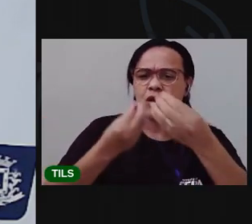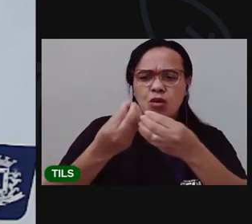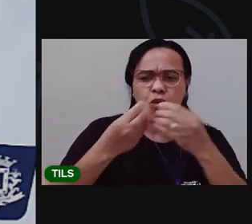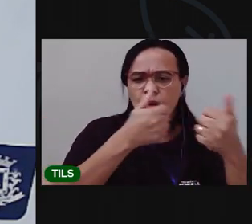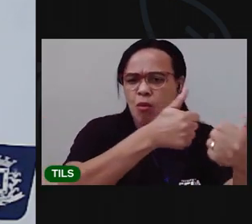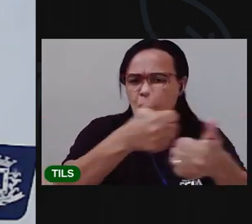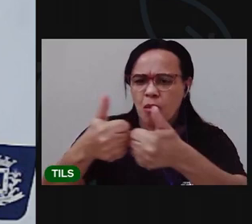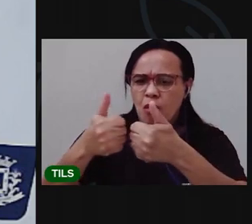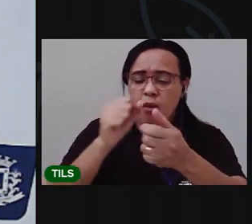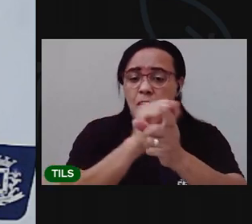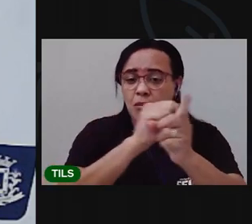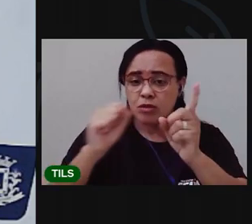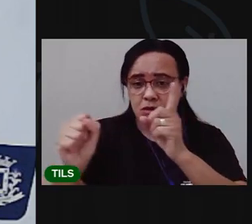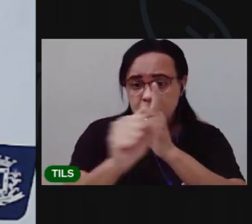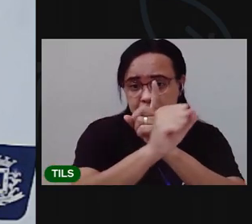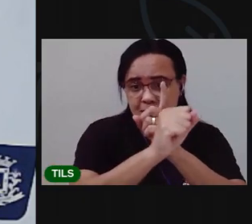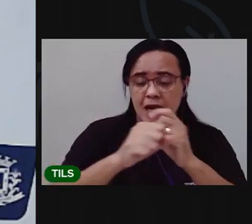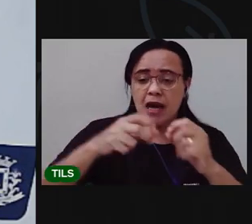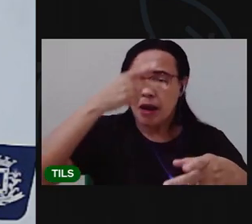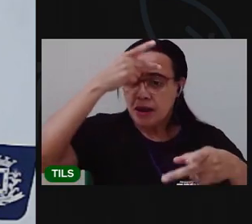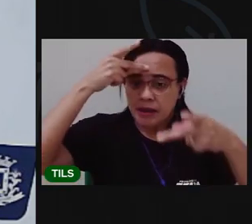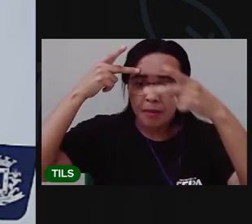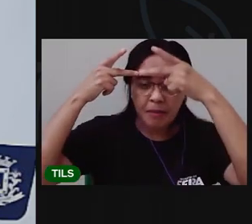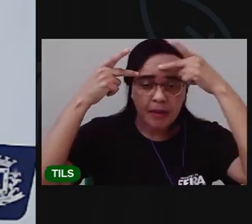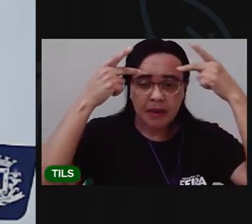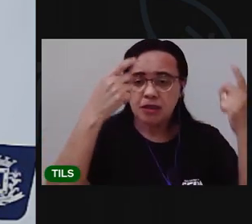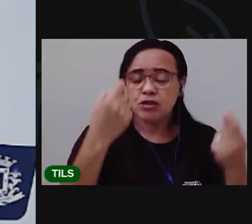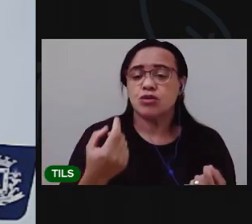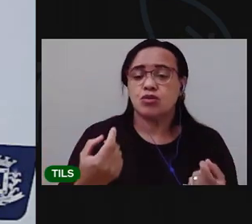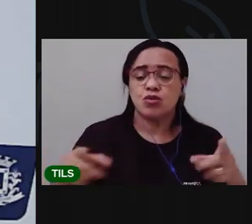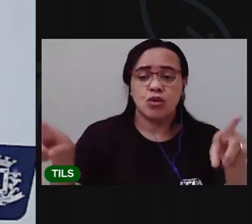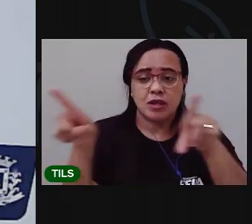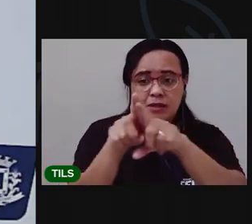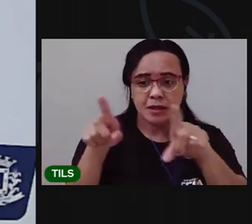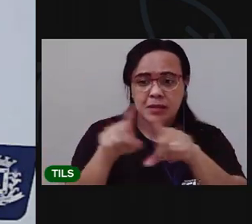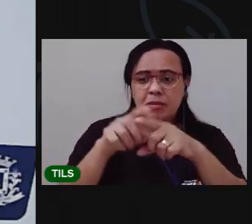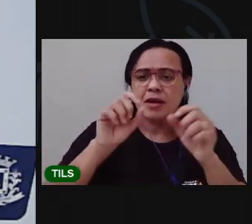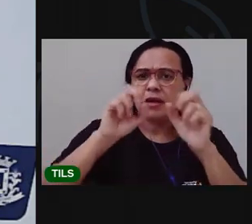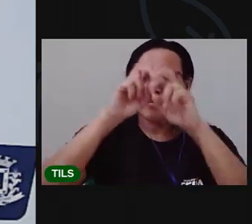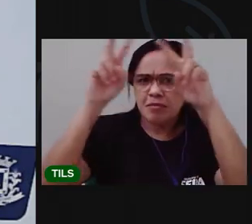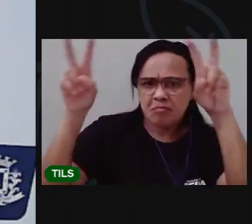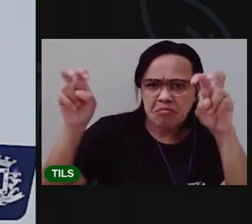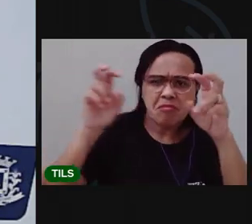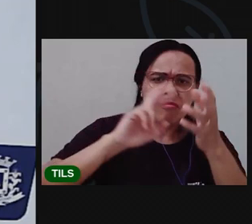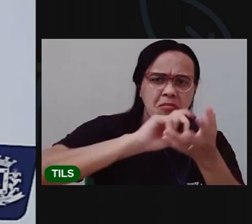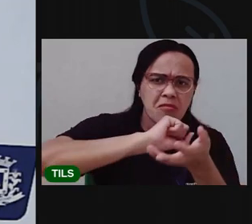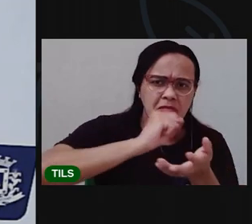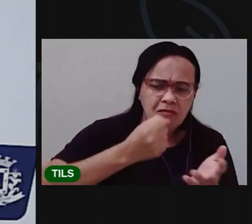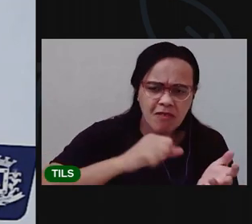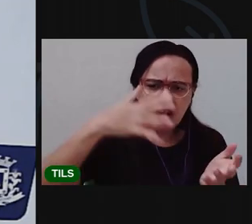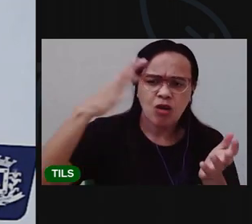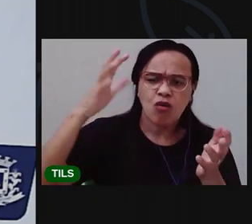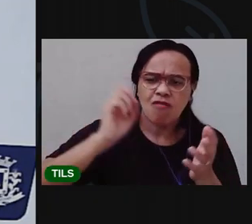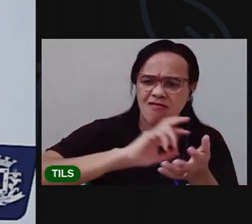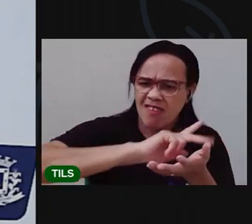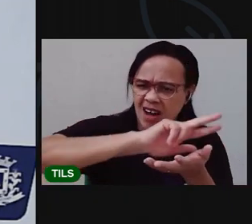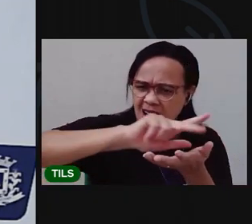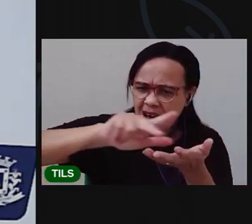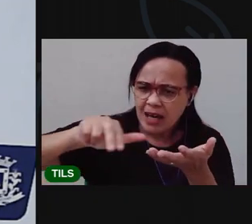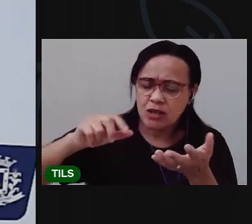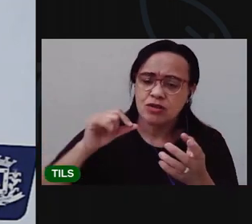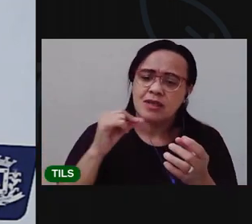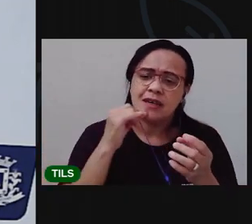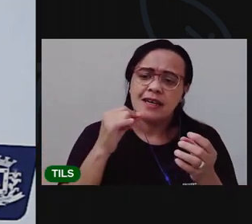pessoas. A gente viu que alguns valores podem ser amizade, solidariedade. E a gente viu uma